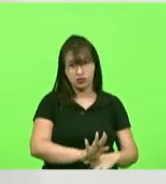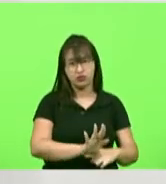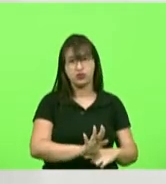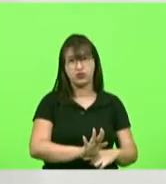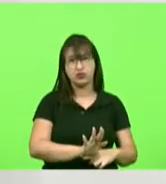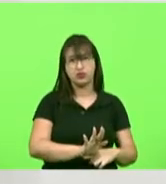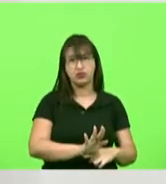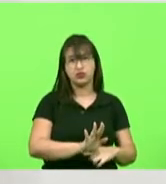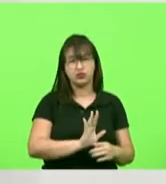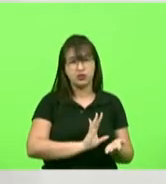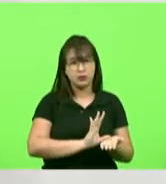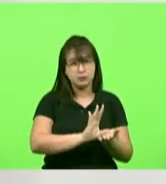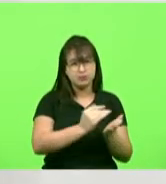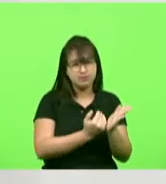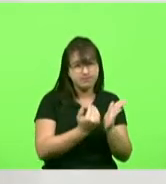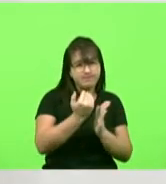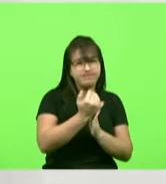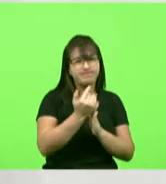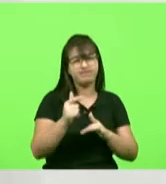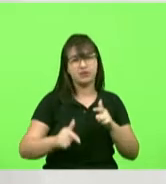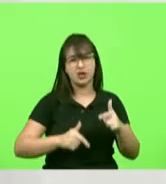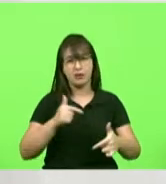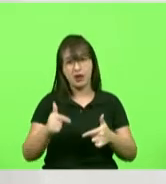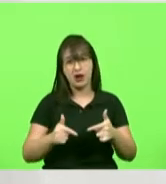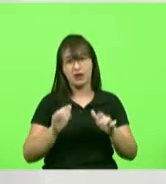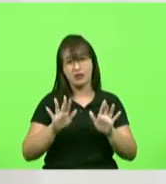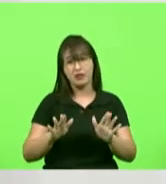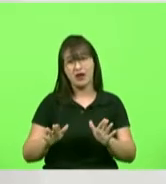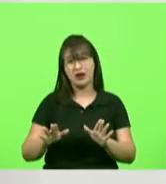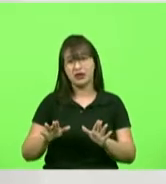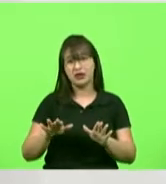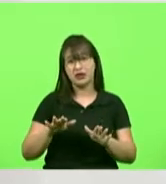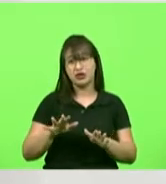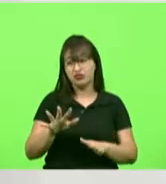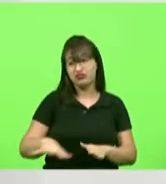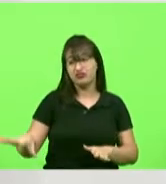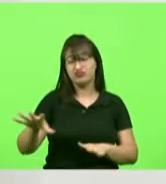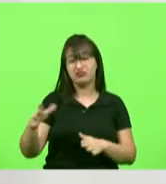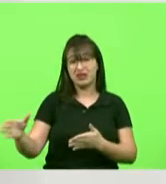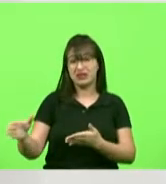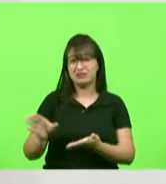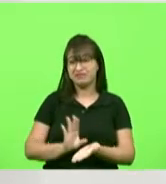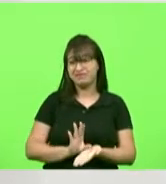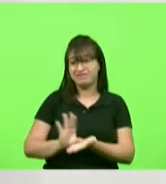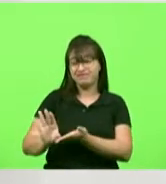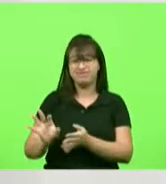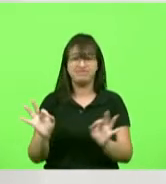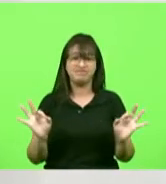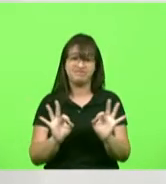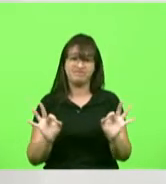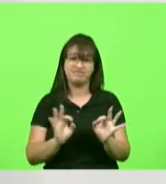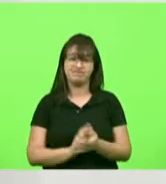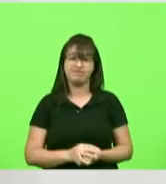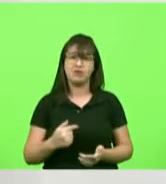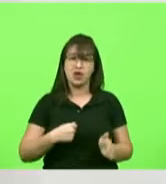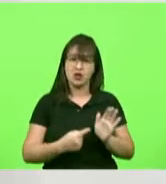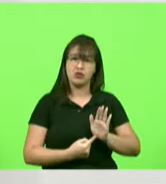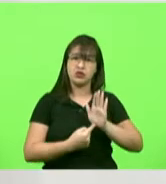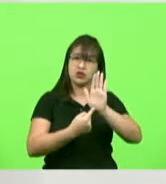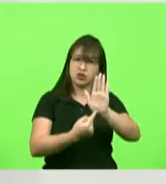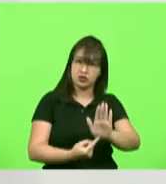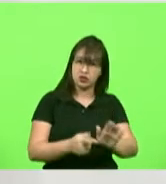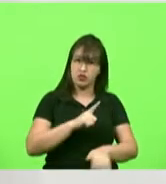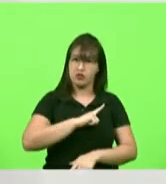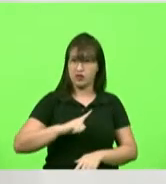o incentivo a mais para poder trabalhar e outros não eu vou ser bem claro nessa nessa minha indicação para governadora e para